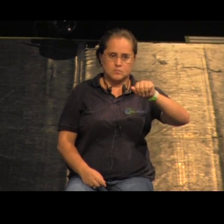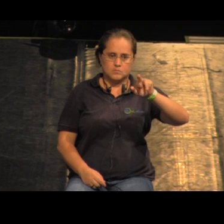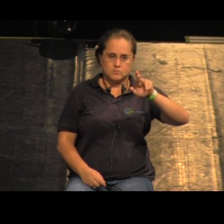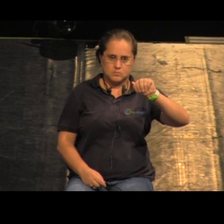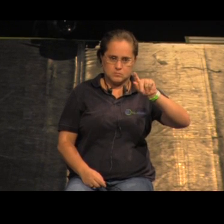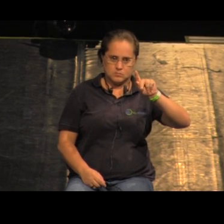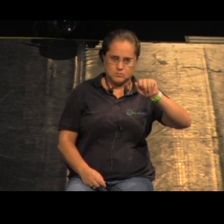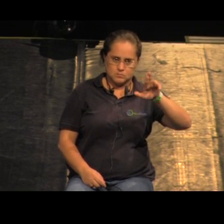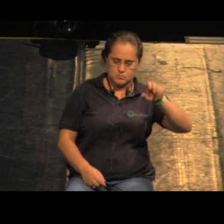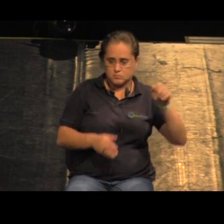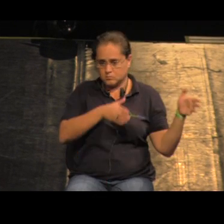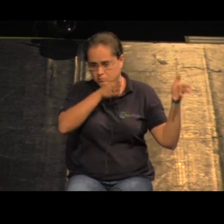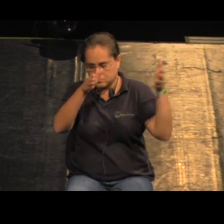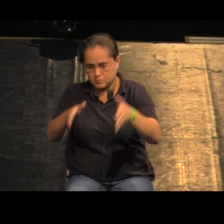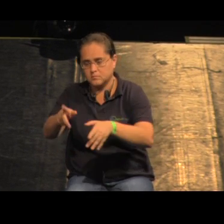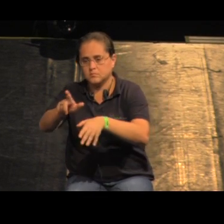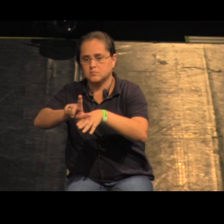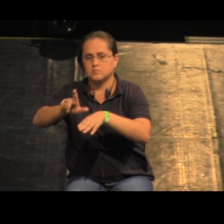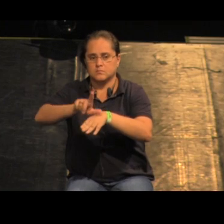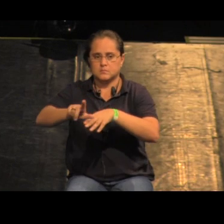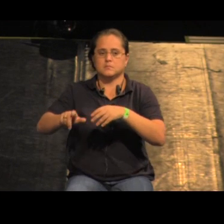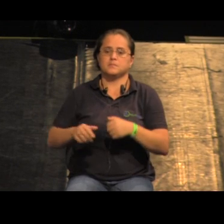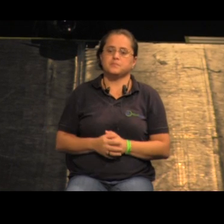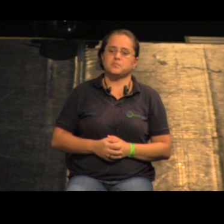vinham da liberdade, e colocava no térreo